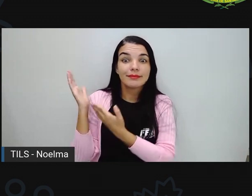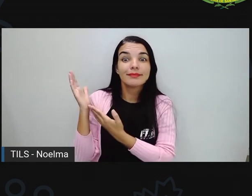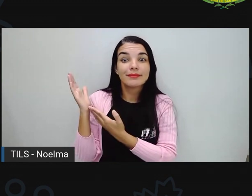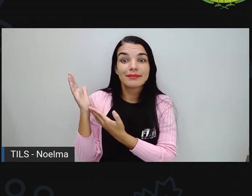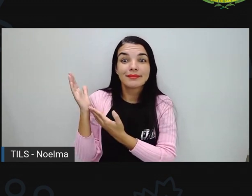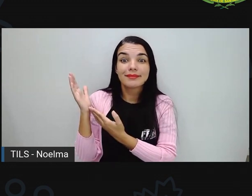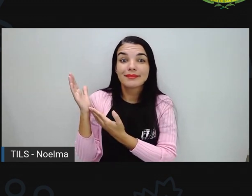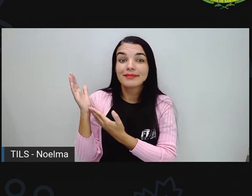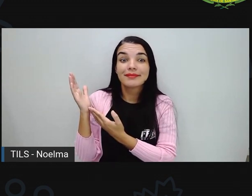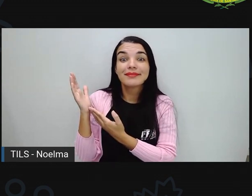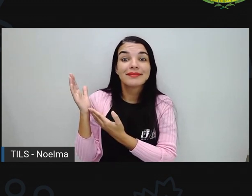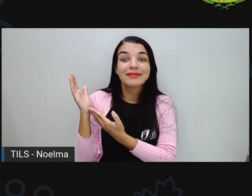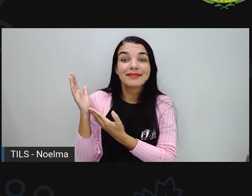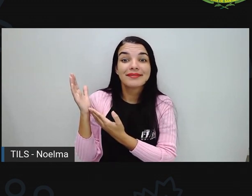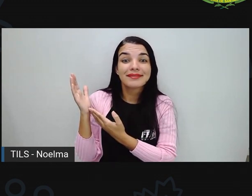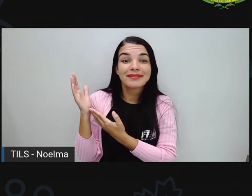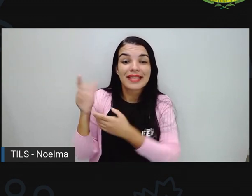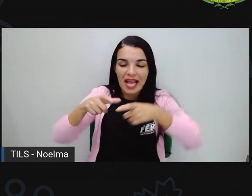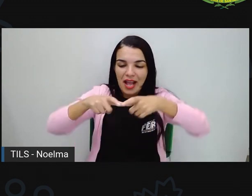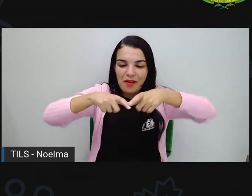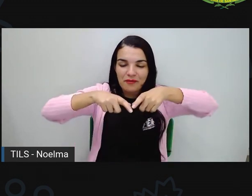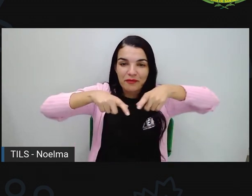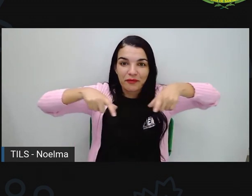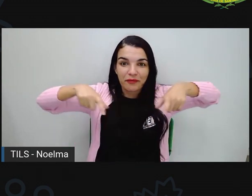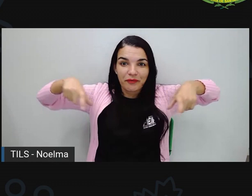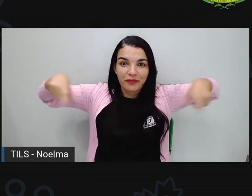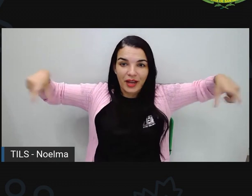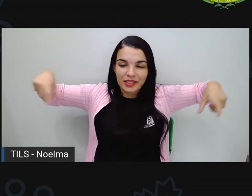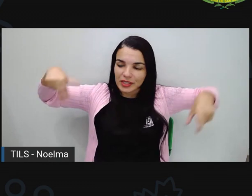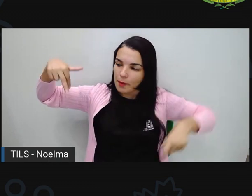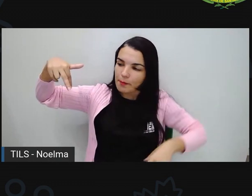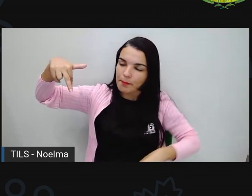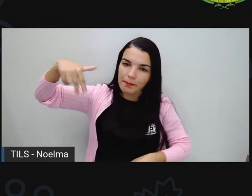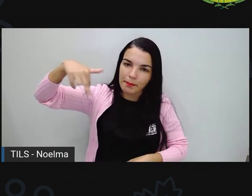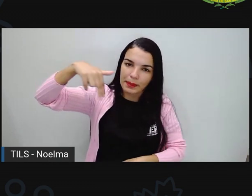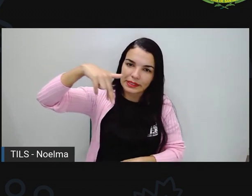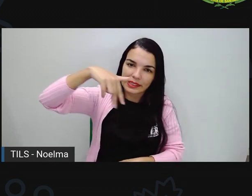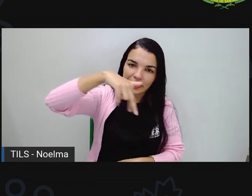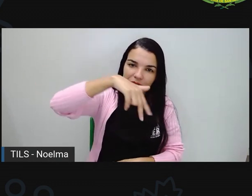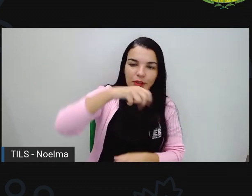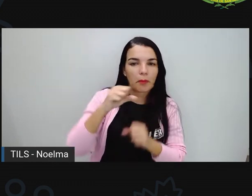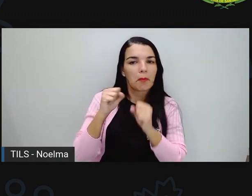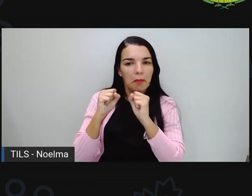Isso significa o quê? A faixa, né? De pedestre.